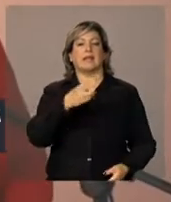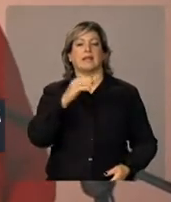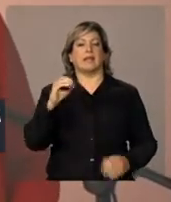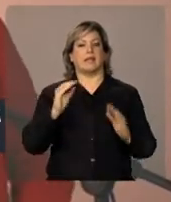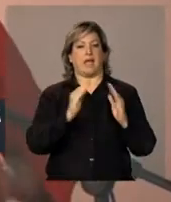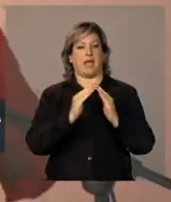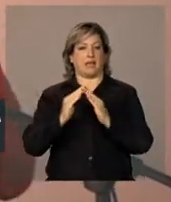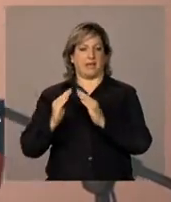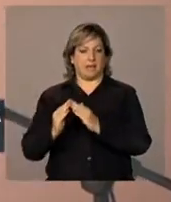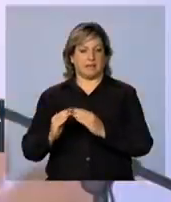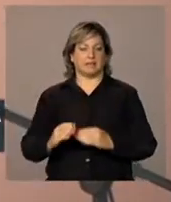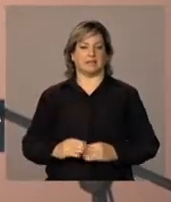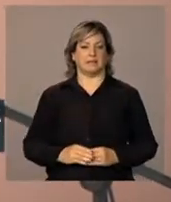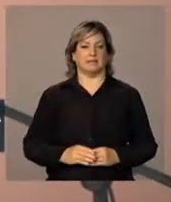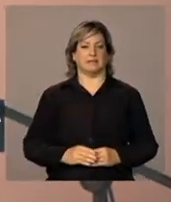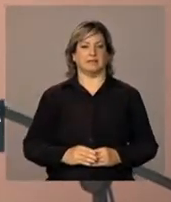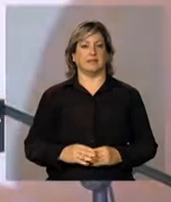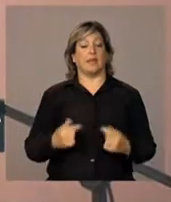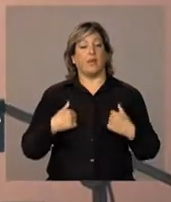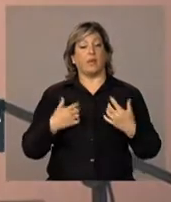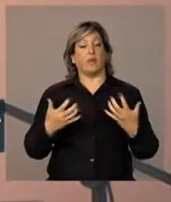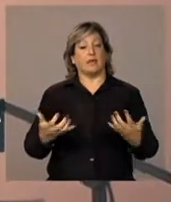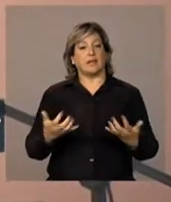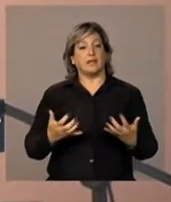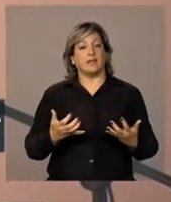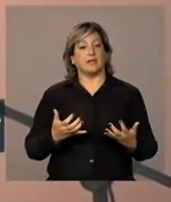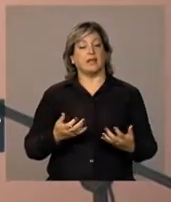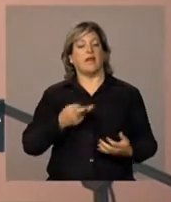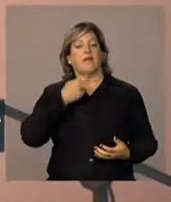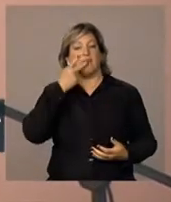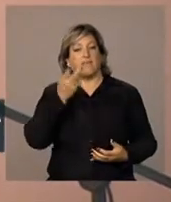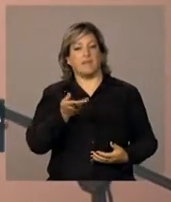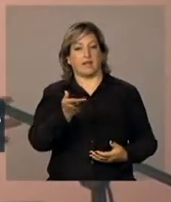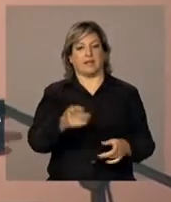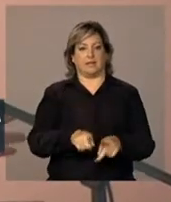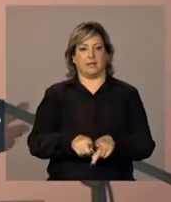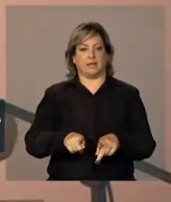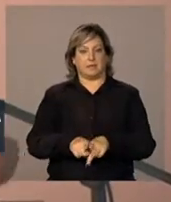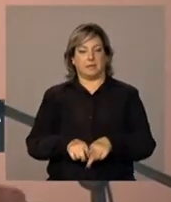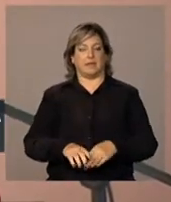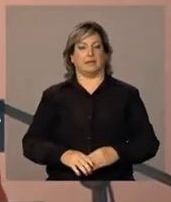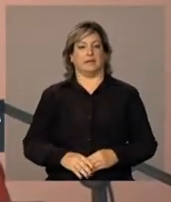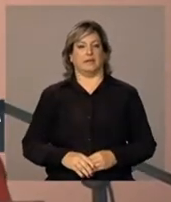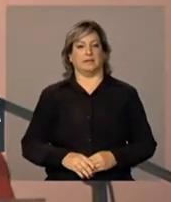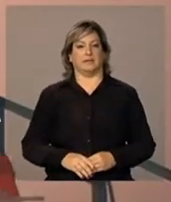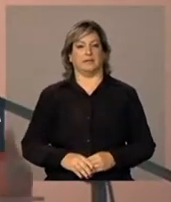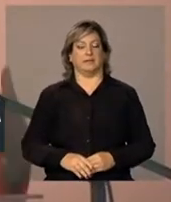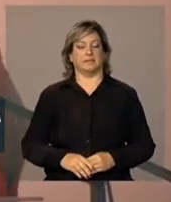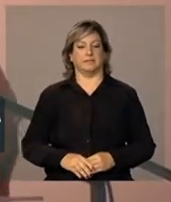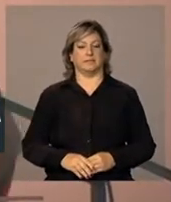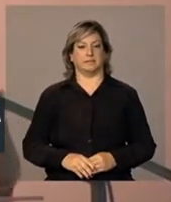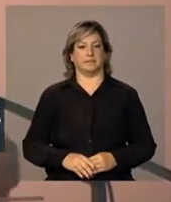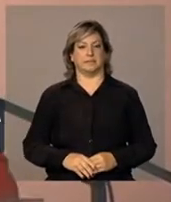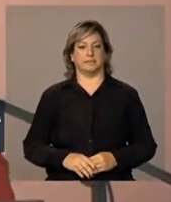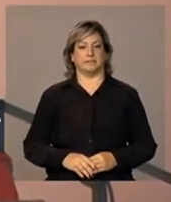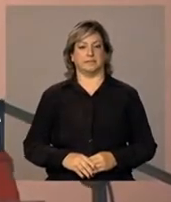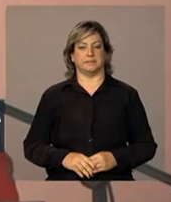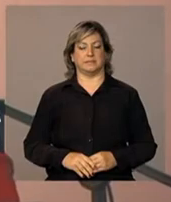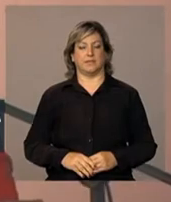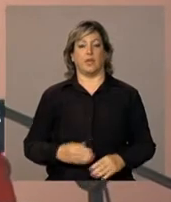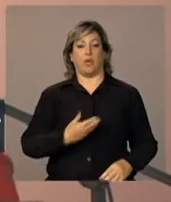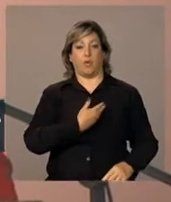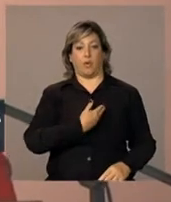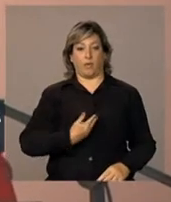casas. Queria dizer também que o